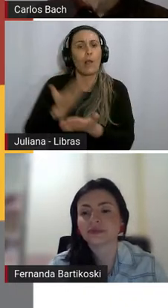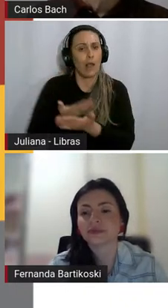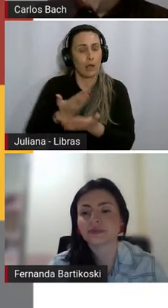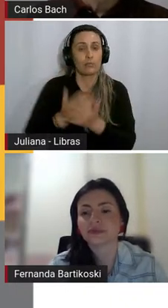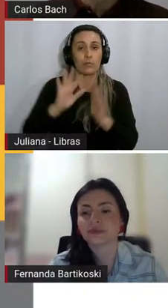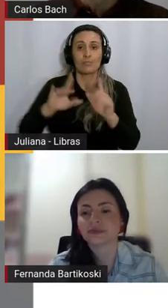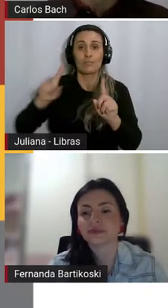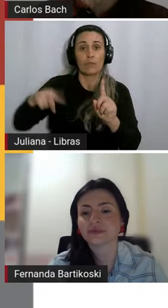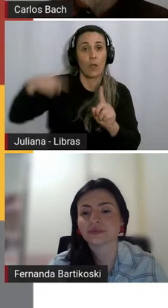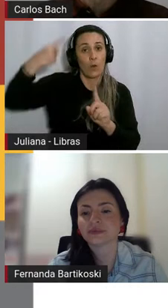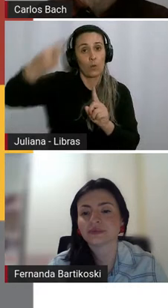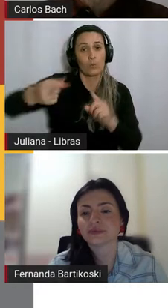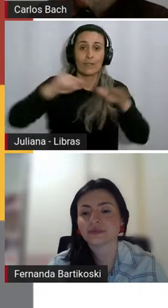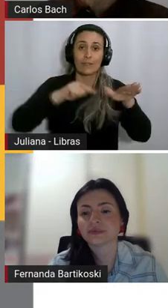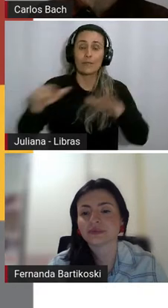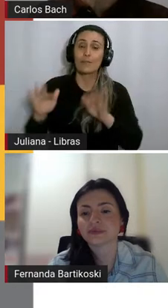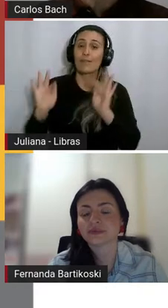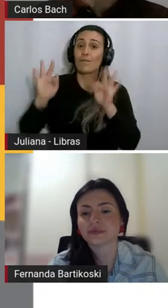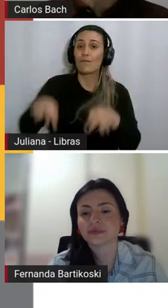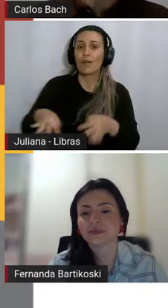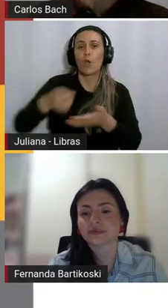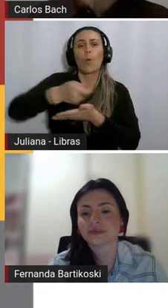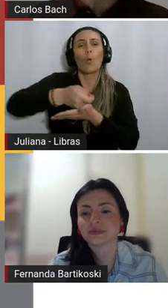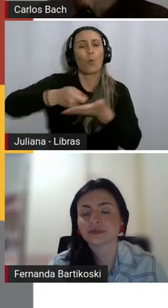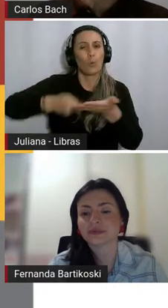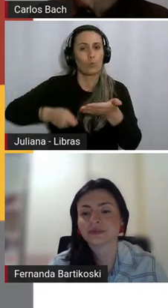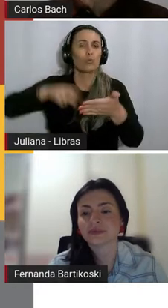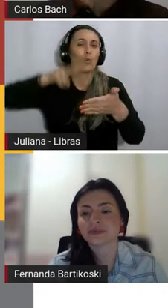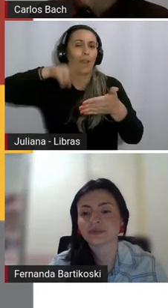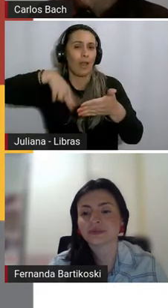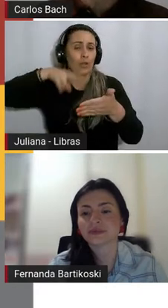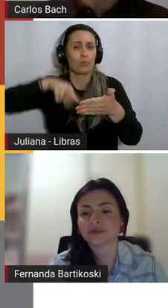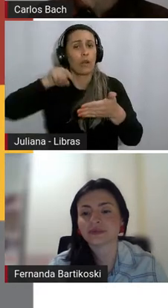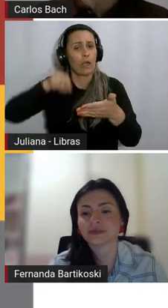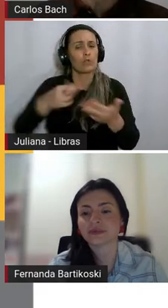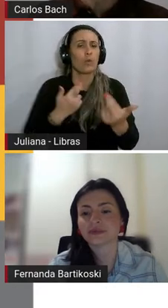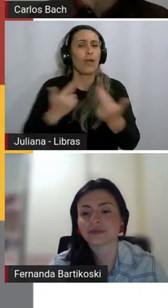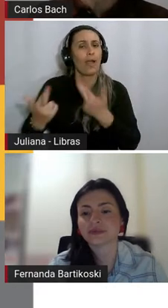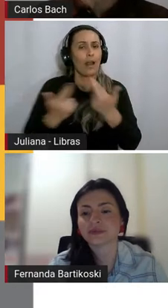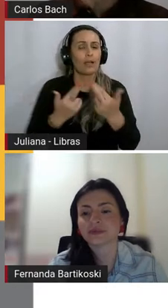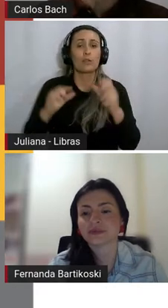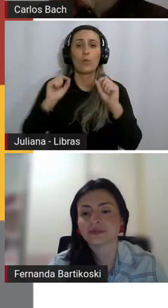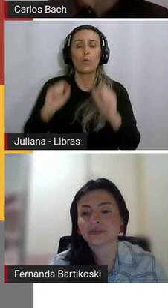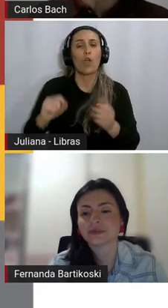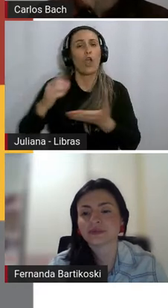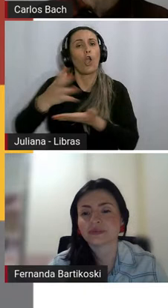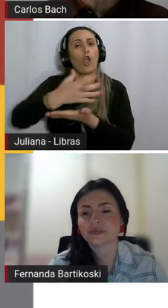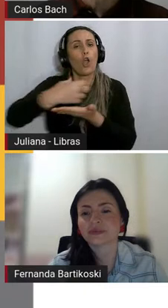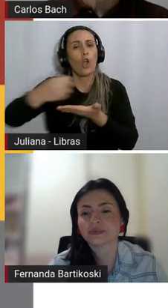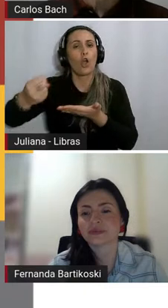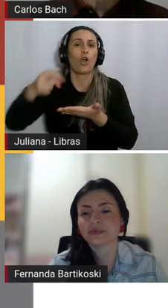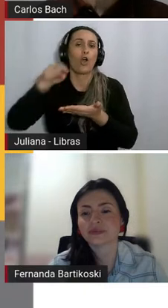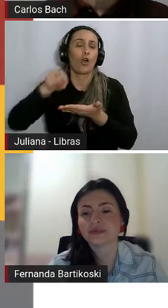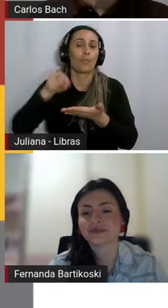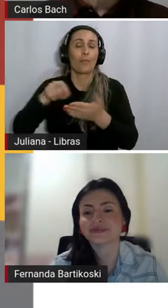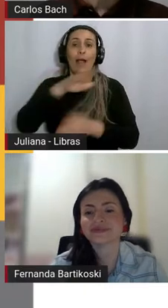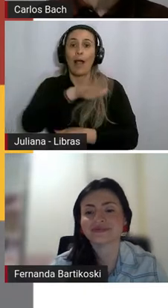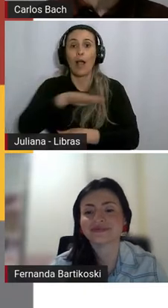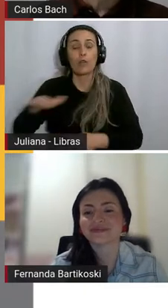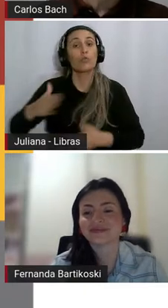do nosso concurso de leitura. Os temas atuais são relacionados à Copa do Mundo de 2022, os alunos gostam bastante.